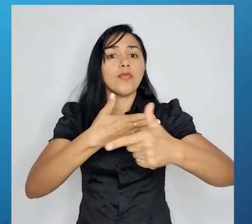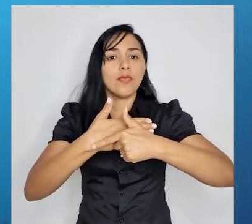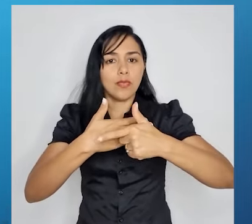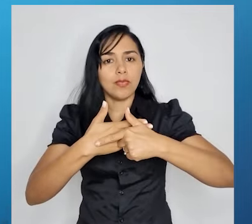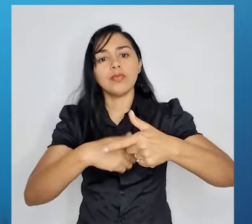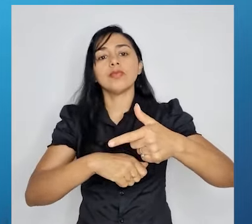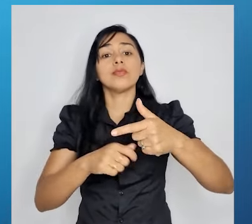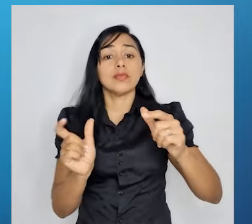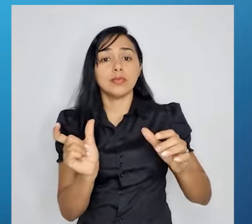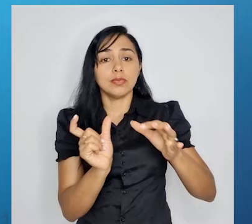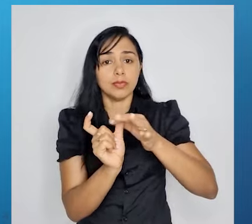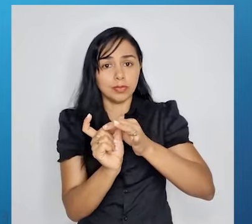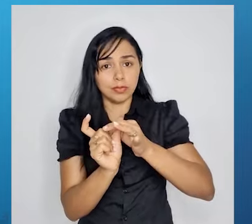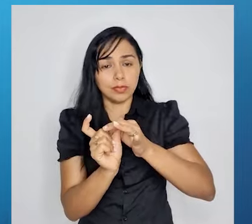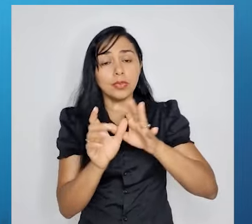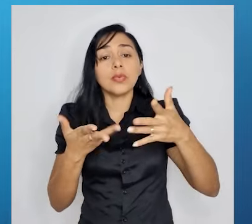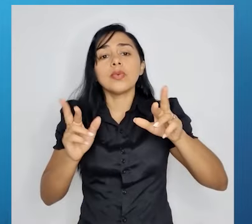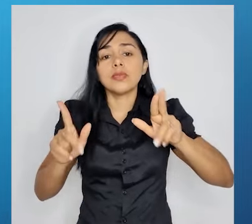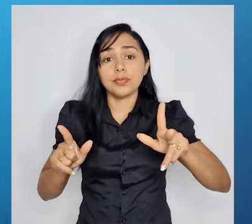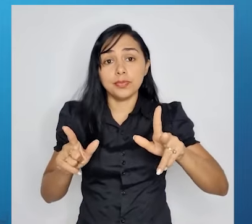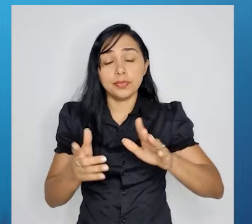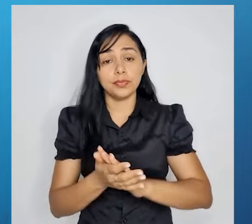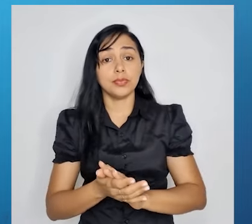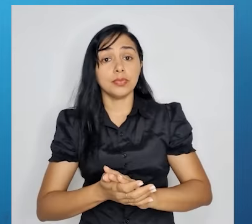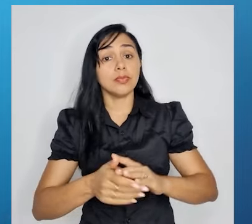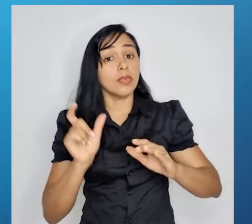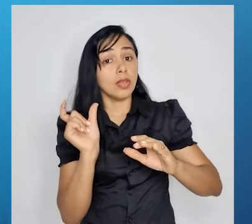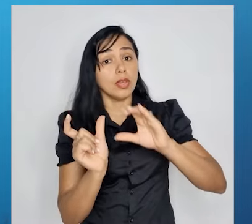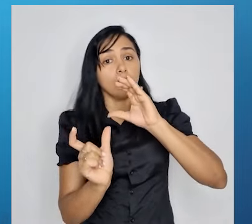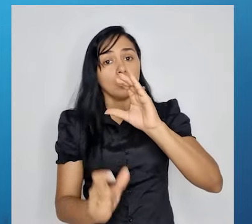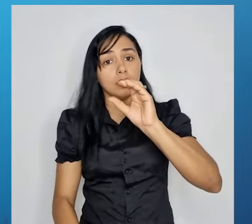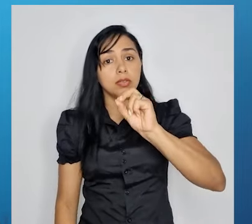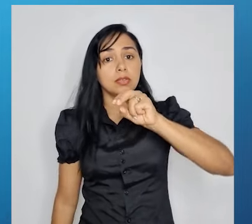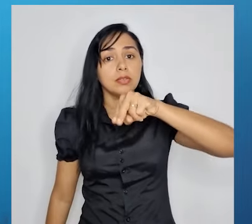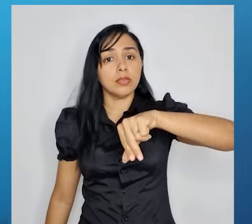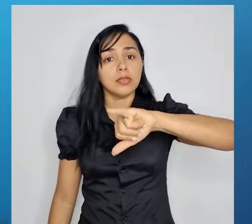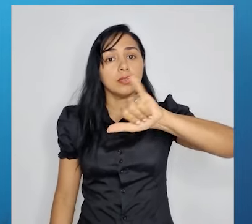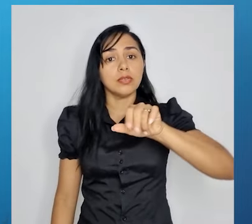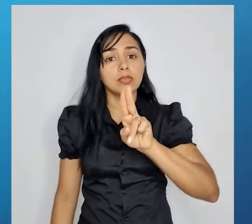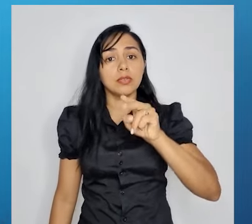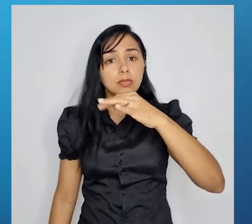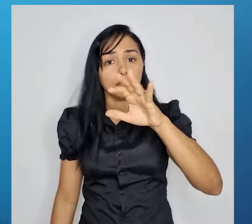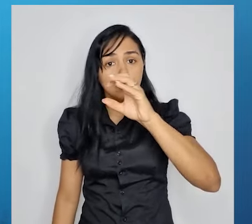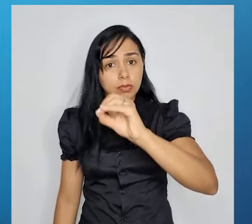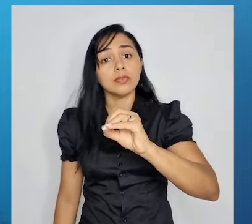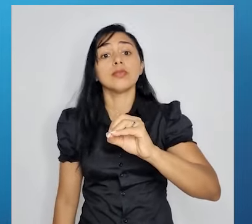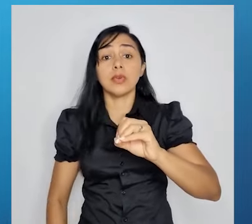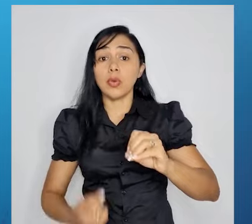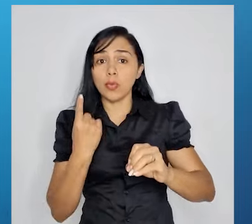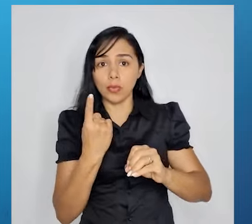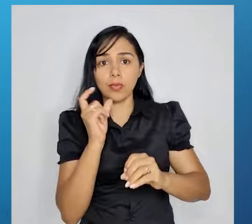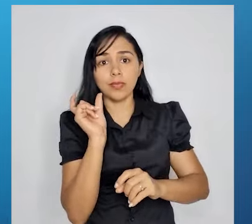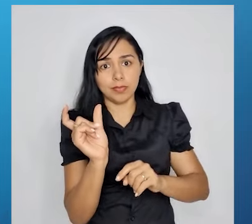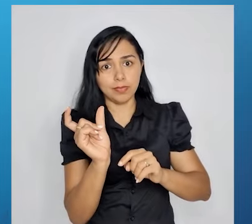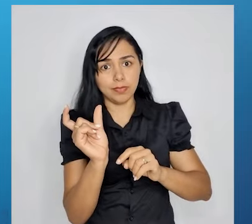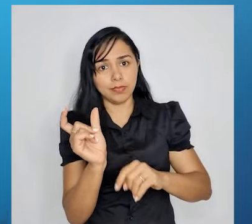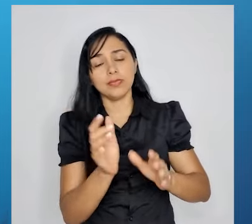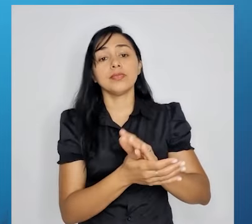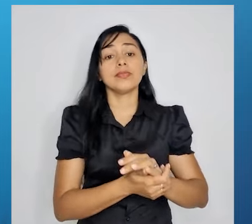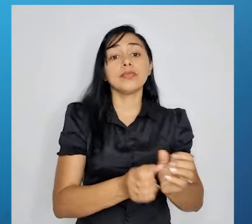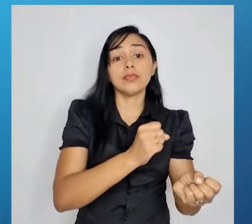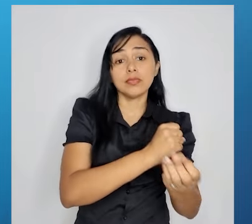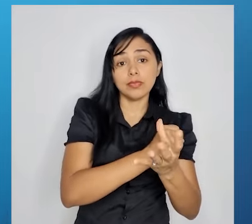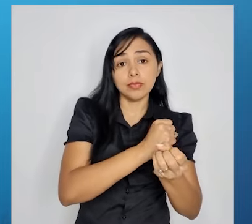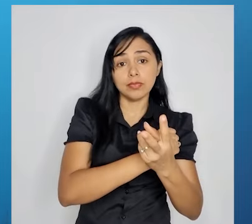é que a conjunção é uma palavra e a locução são duas palavras, uma expressão, que